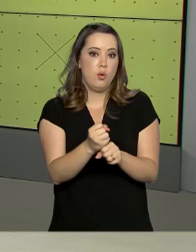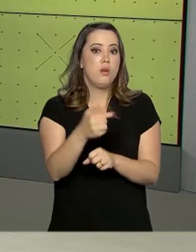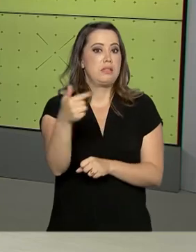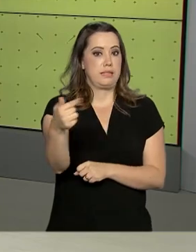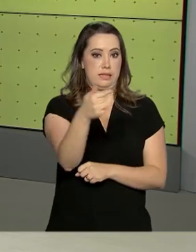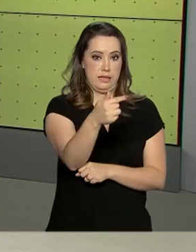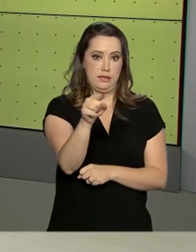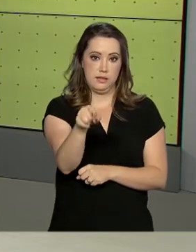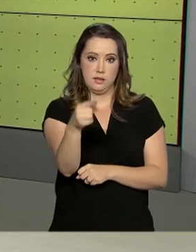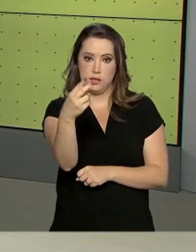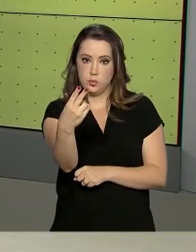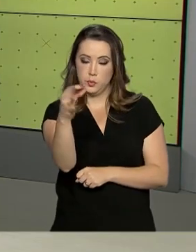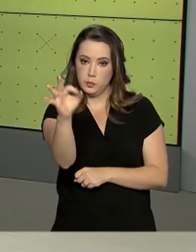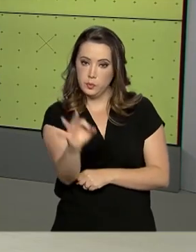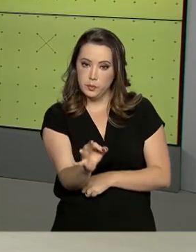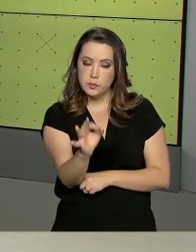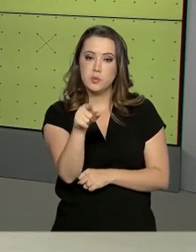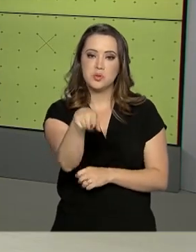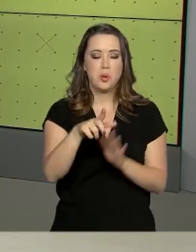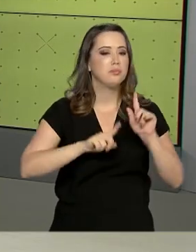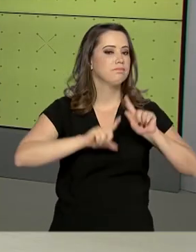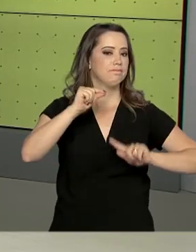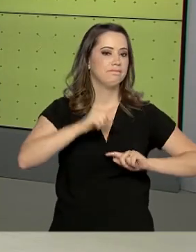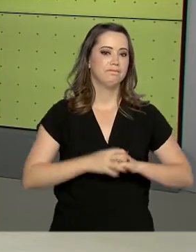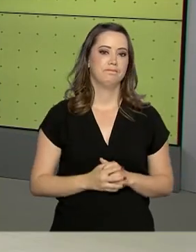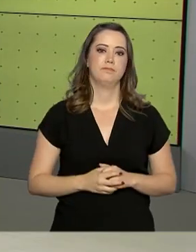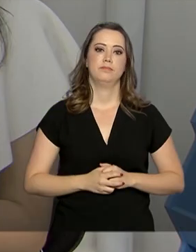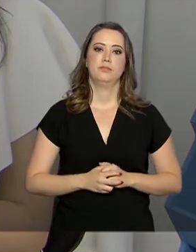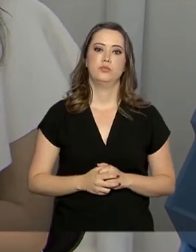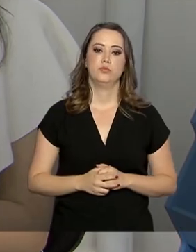77,2% e foi recorde.